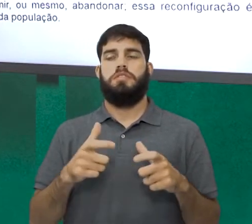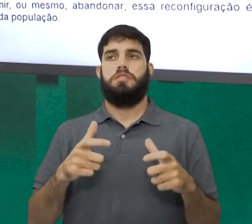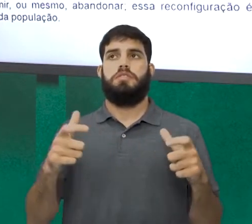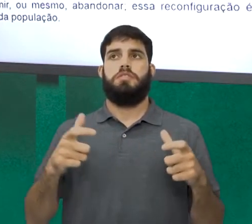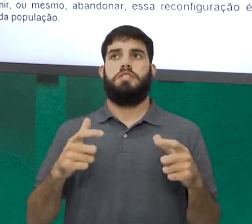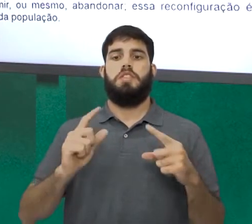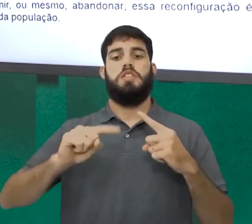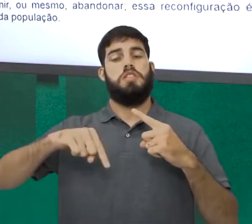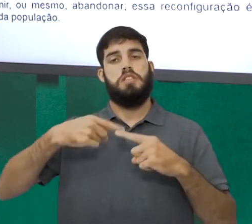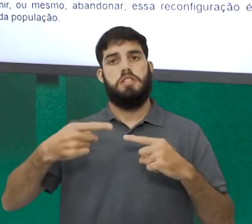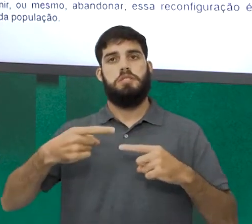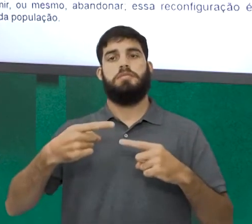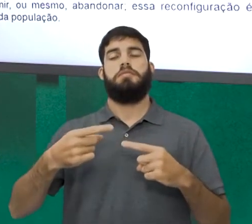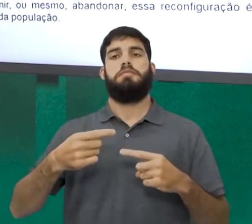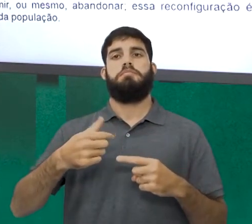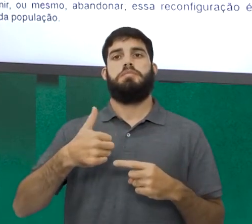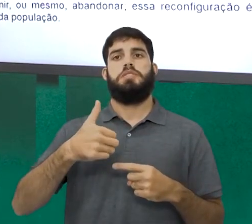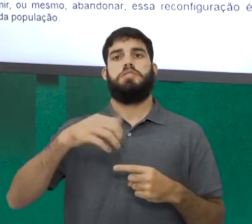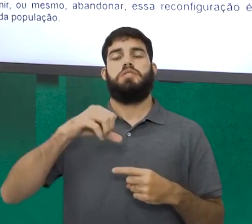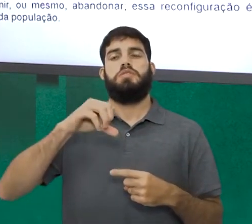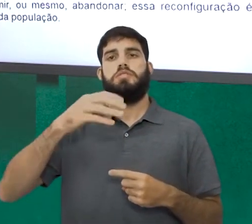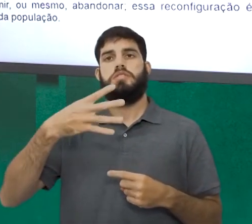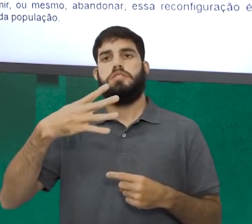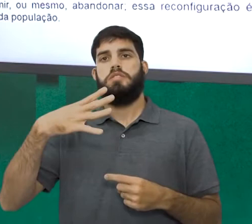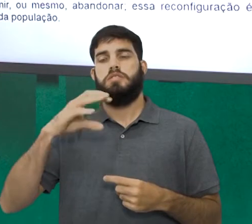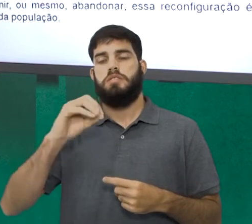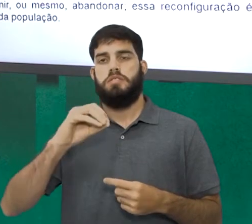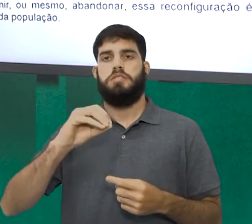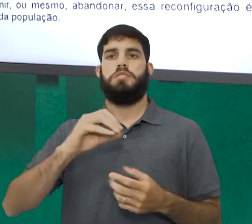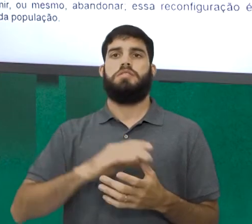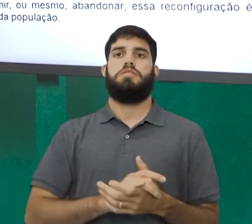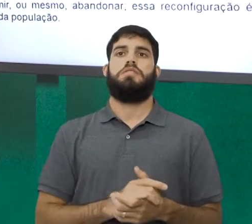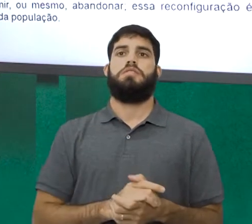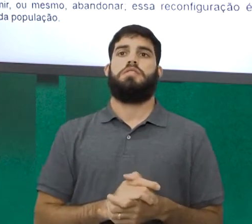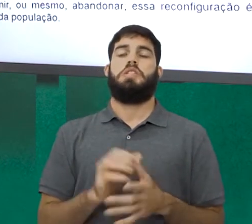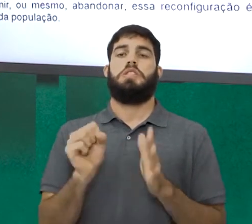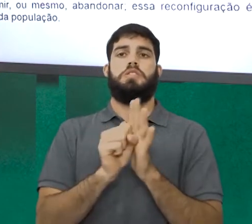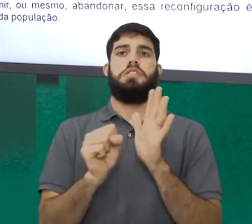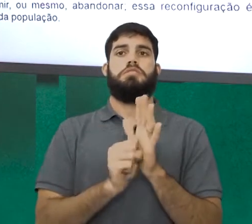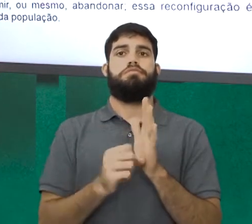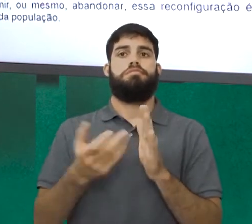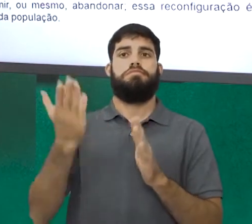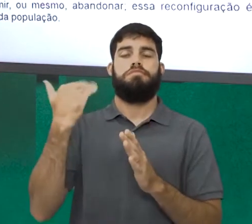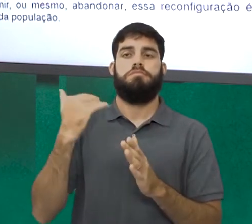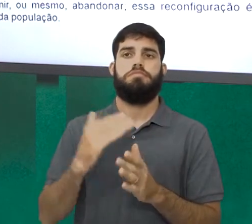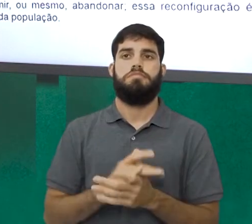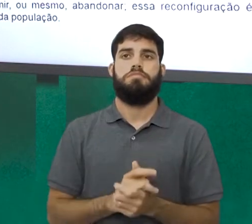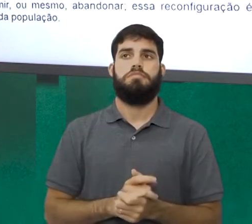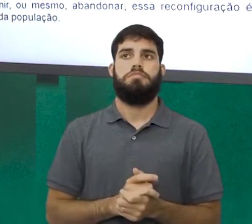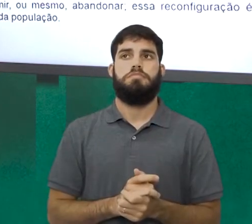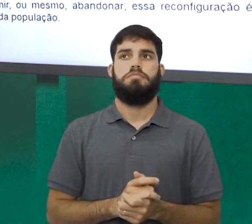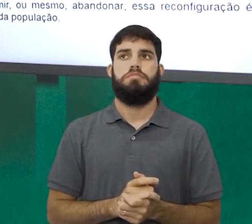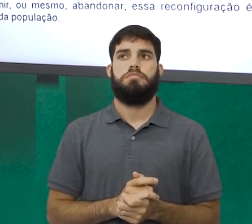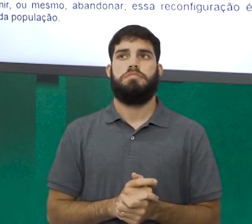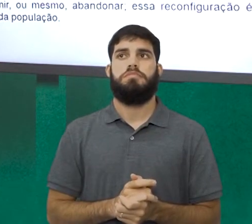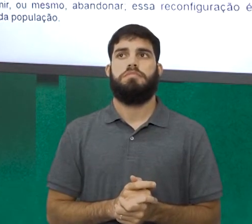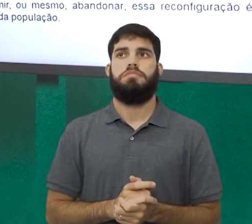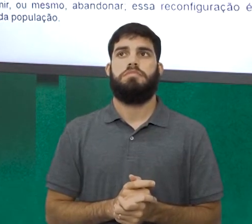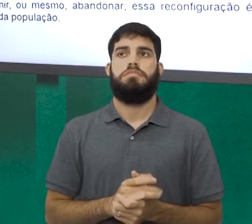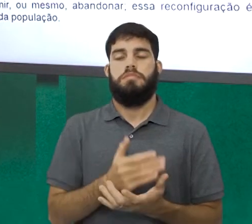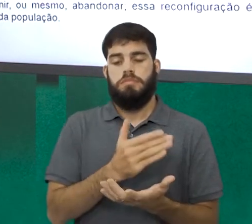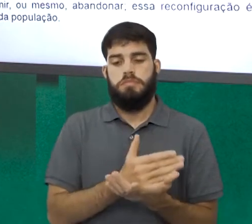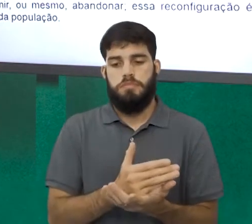após a década de 1940, do século passado, e ganhou força a partir de